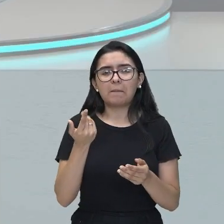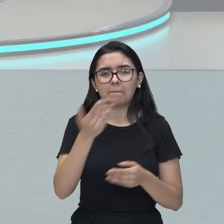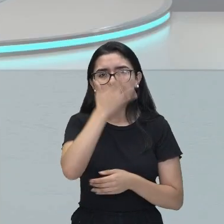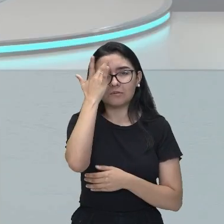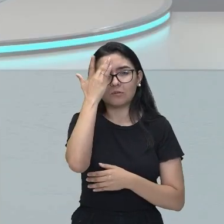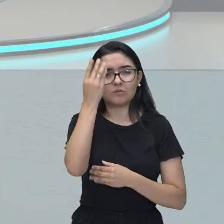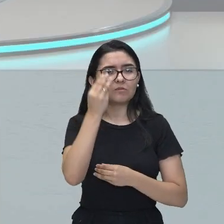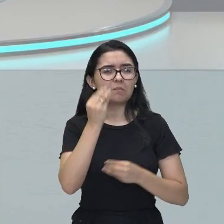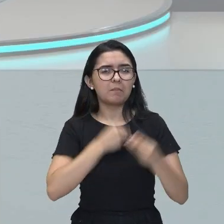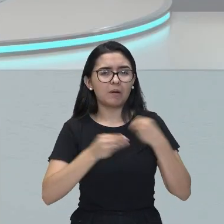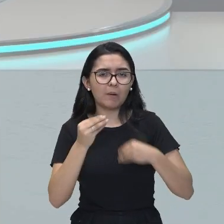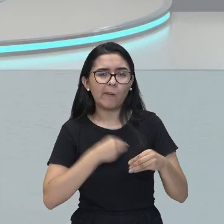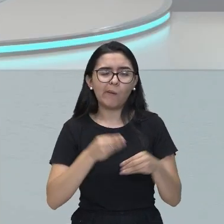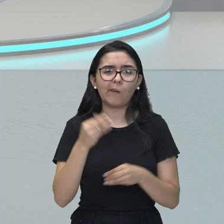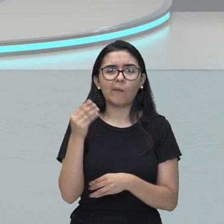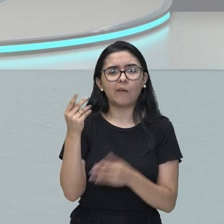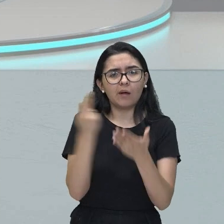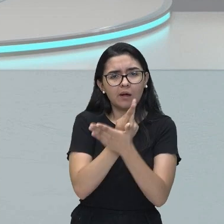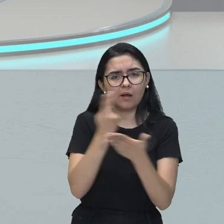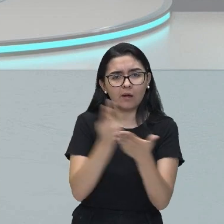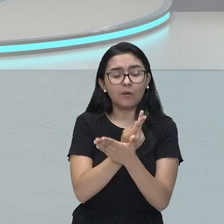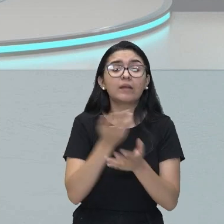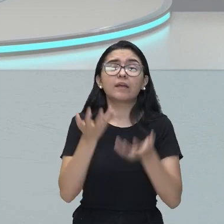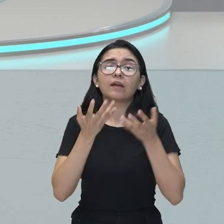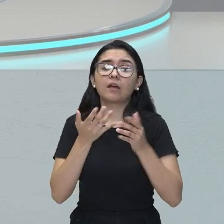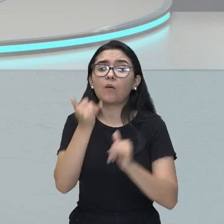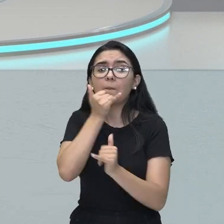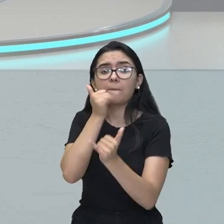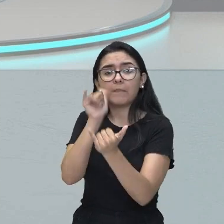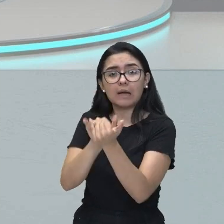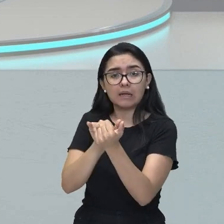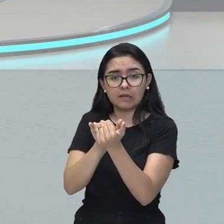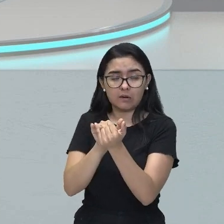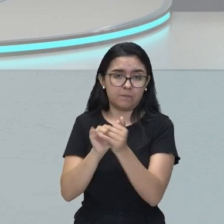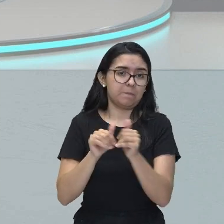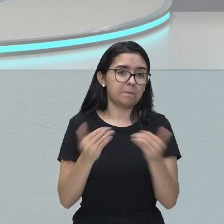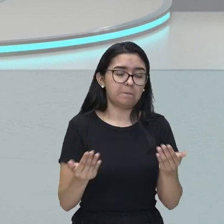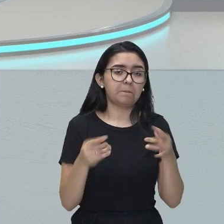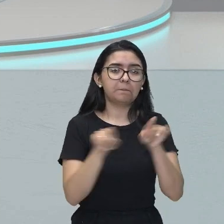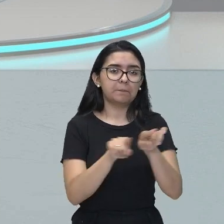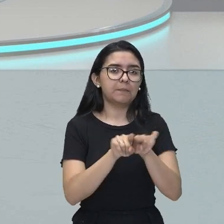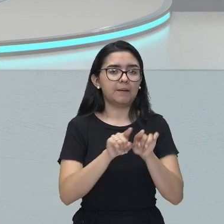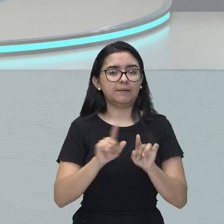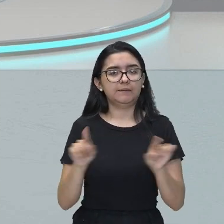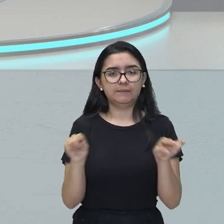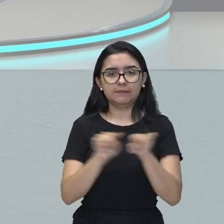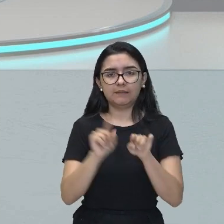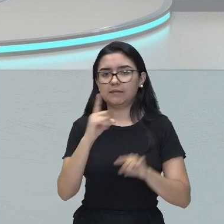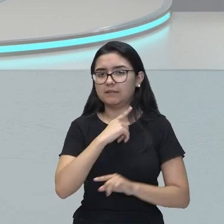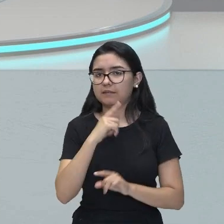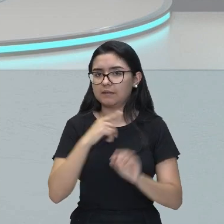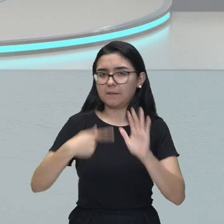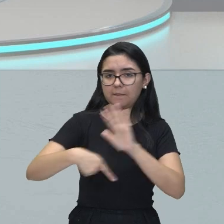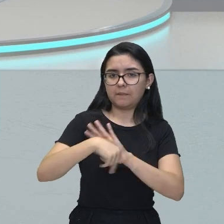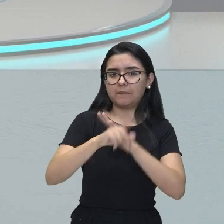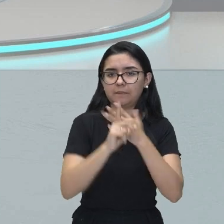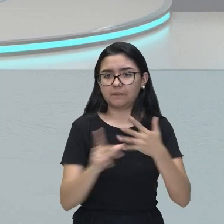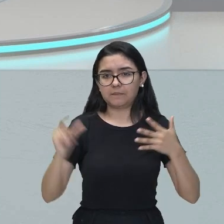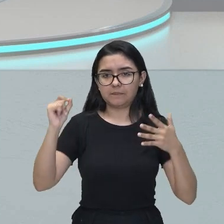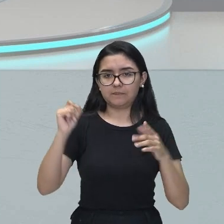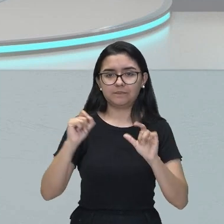alguém que cometeu um erro e quer o perdão. Mas ele também tem a obra dele que é